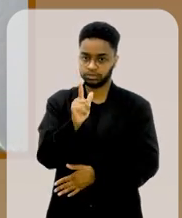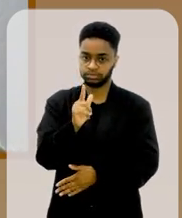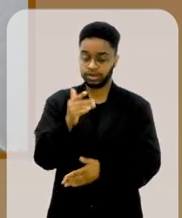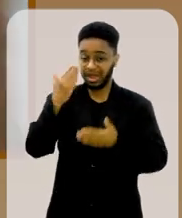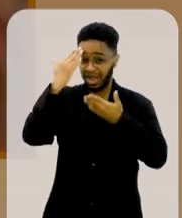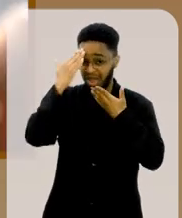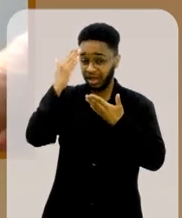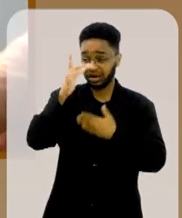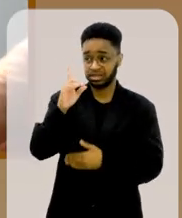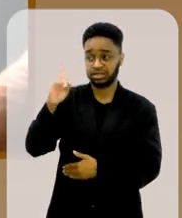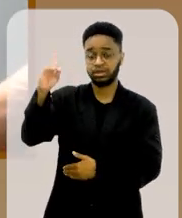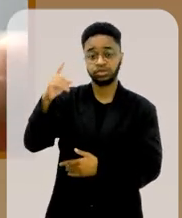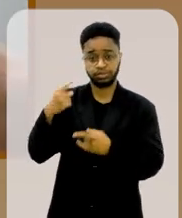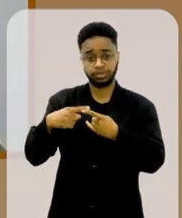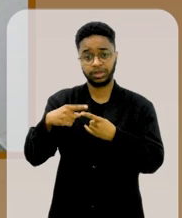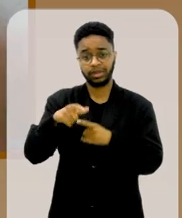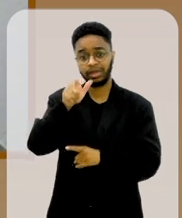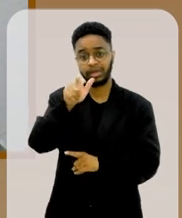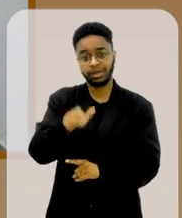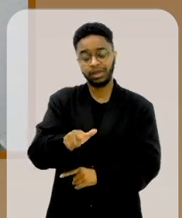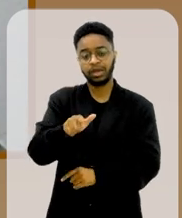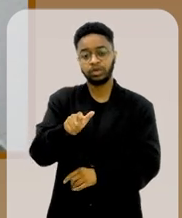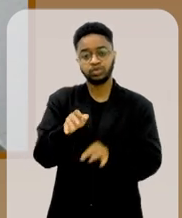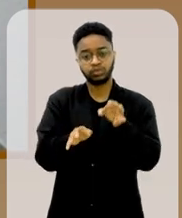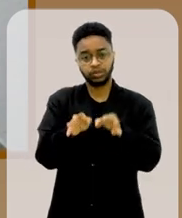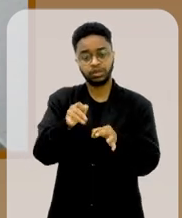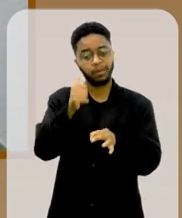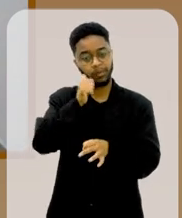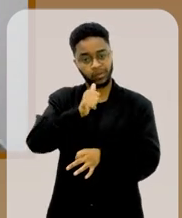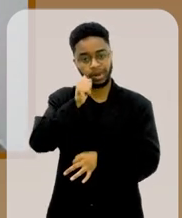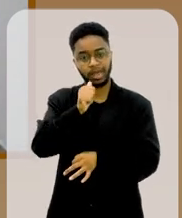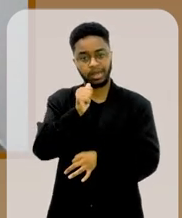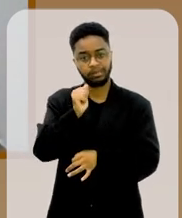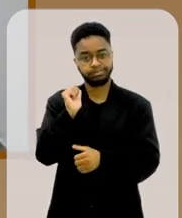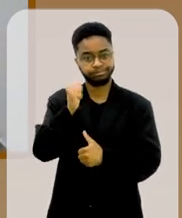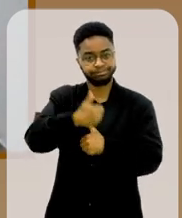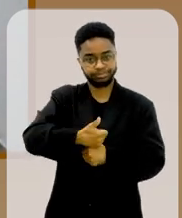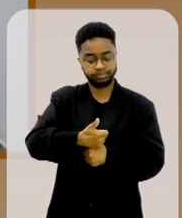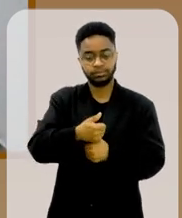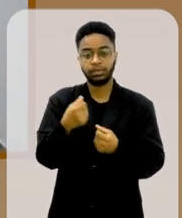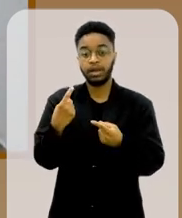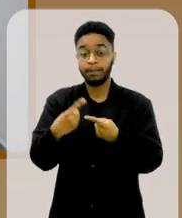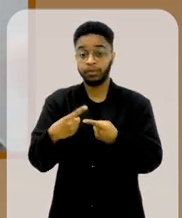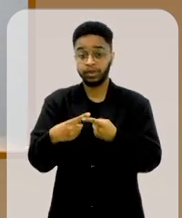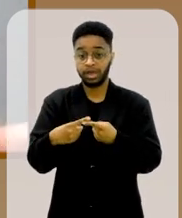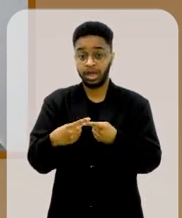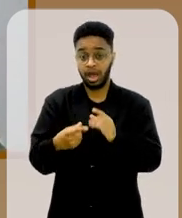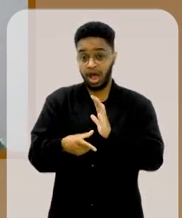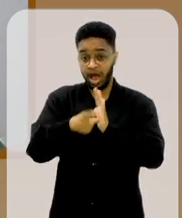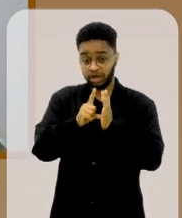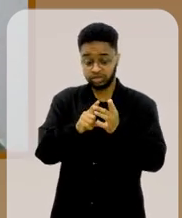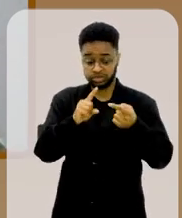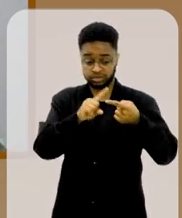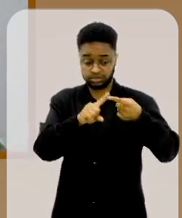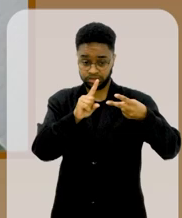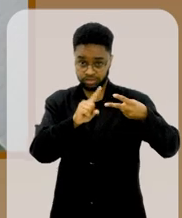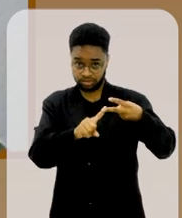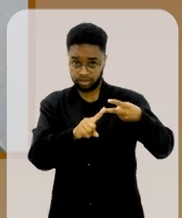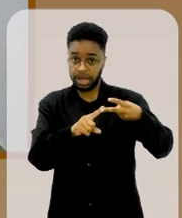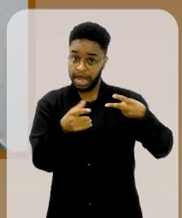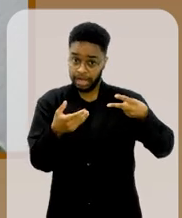Graças a Deus, que foi até uma juíza que assumiu, porque os dois primeiros que